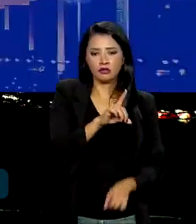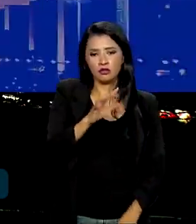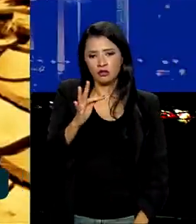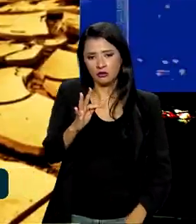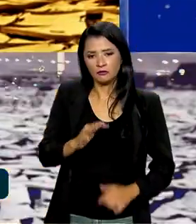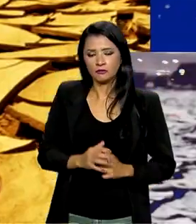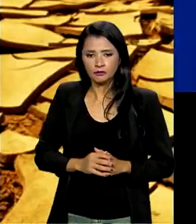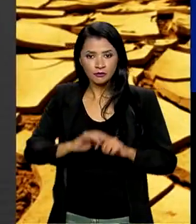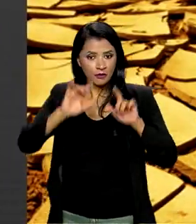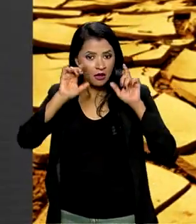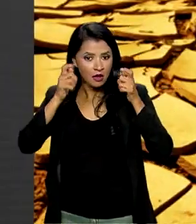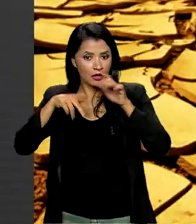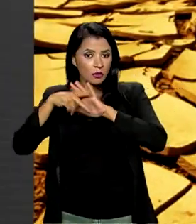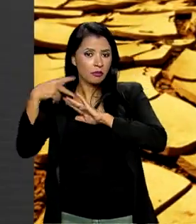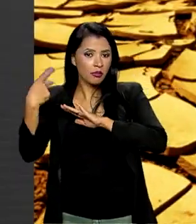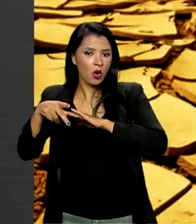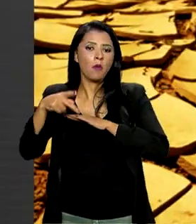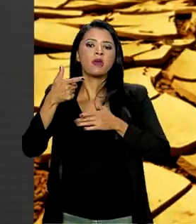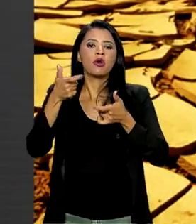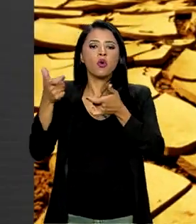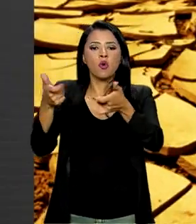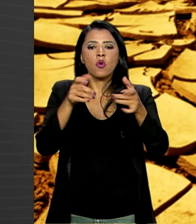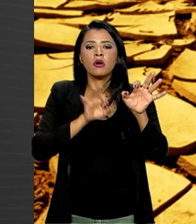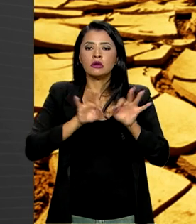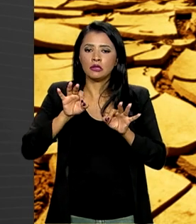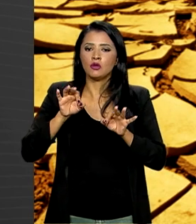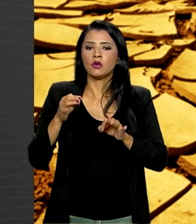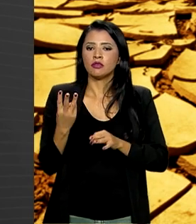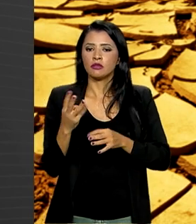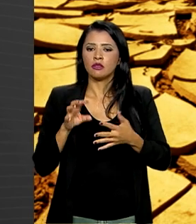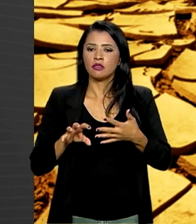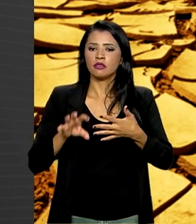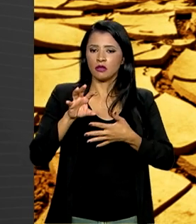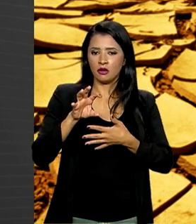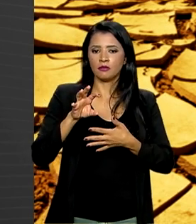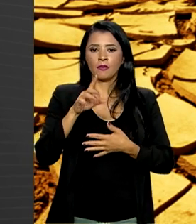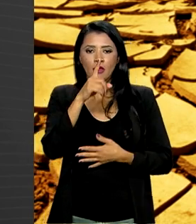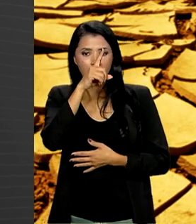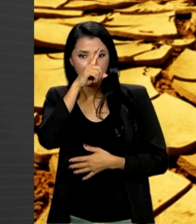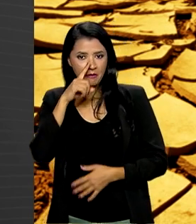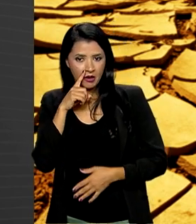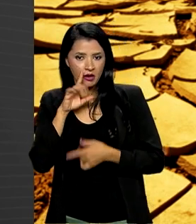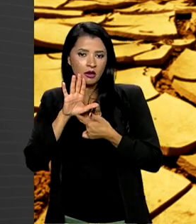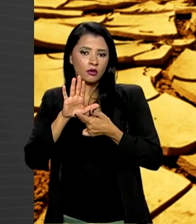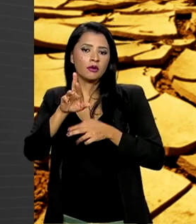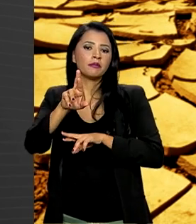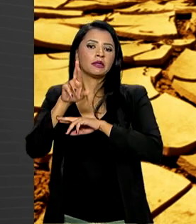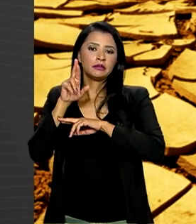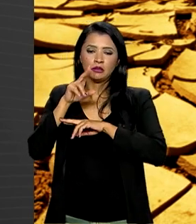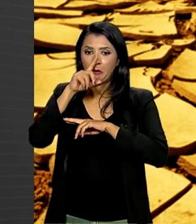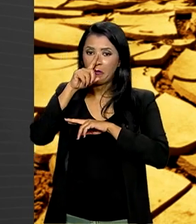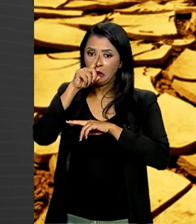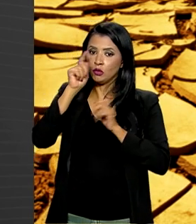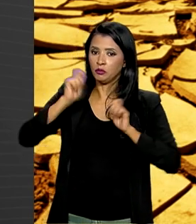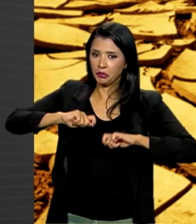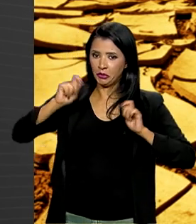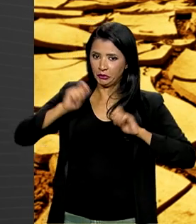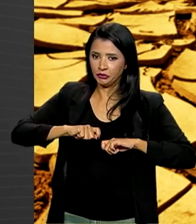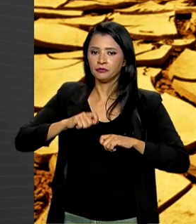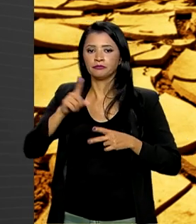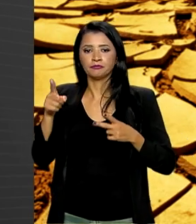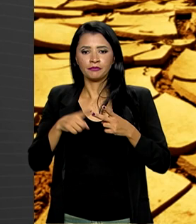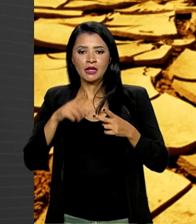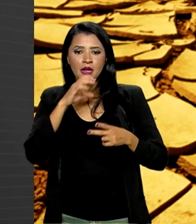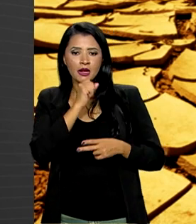Os alertas do INMET são divididos em três categorias. O amarelo, que representa perigo potencial, o